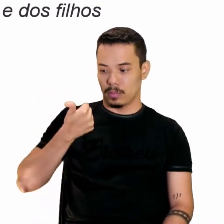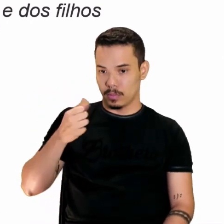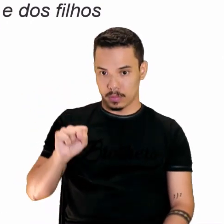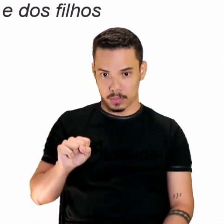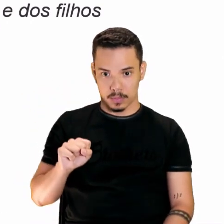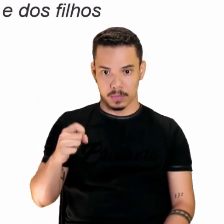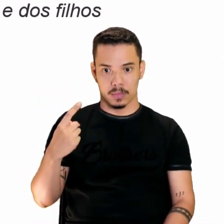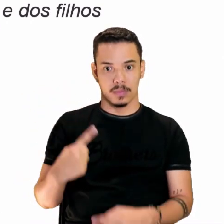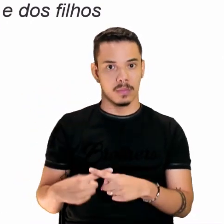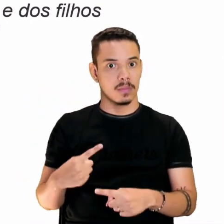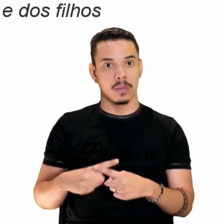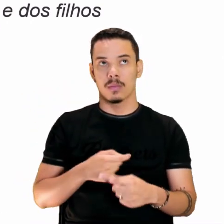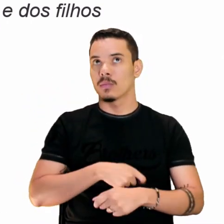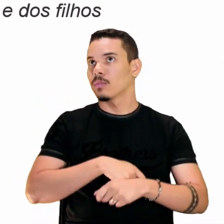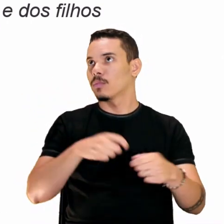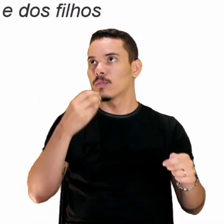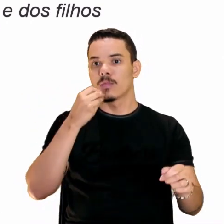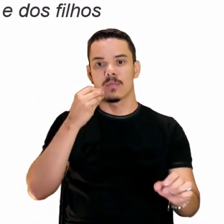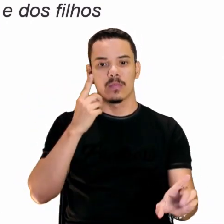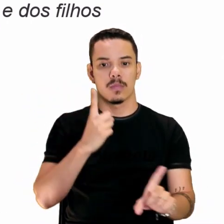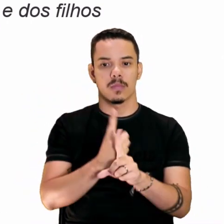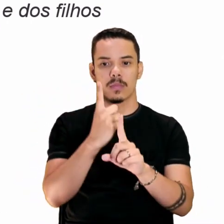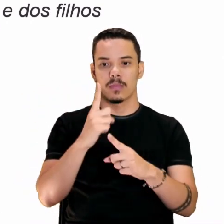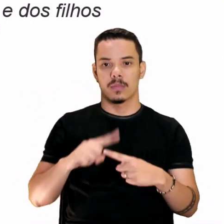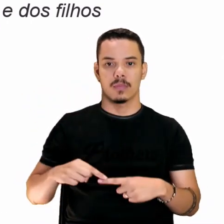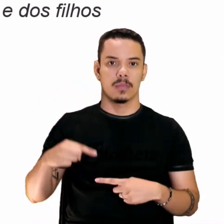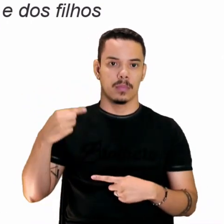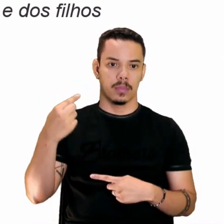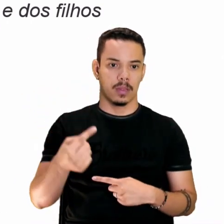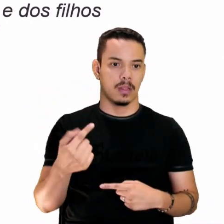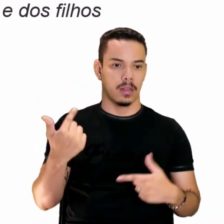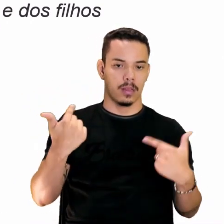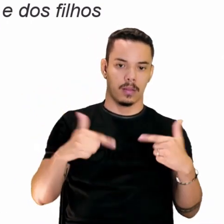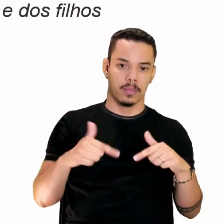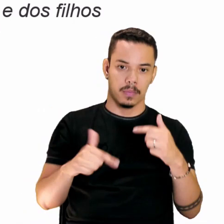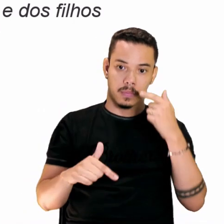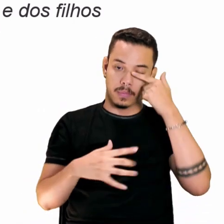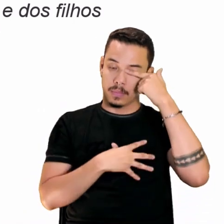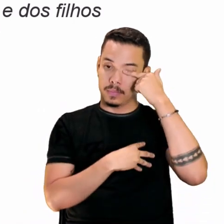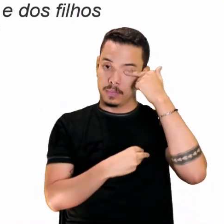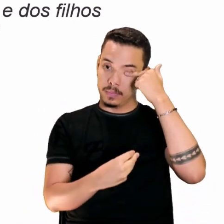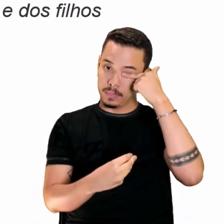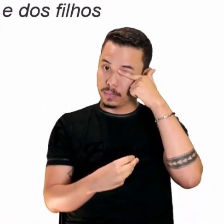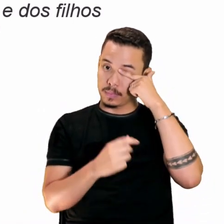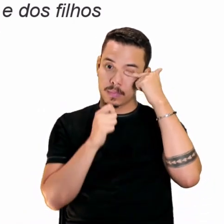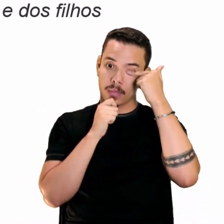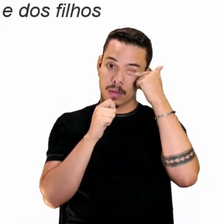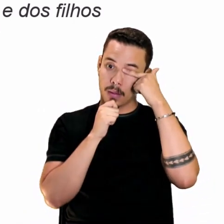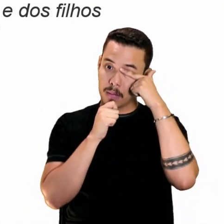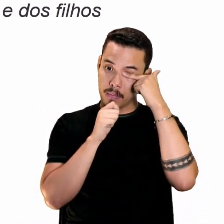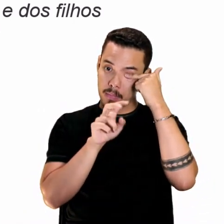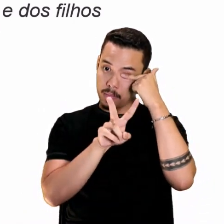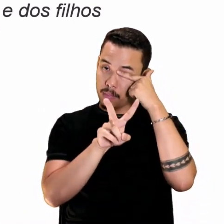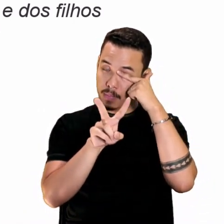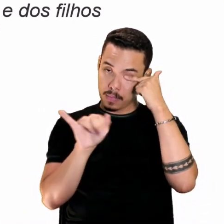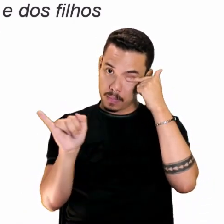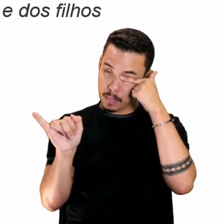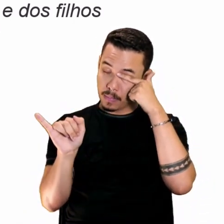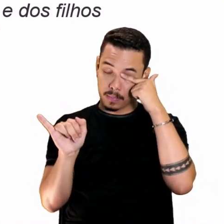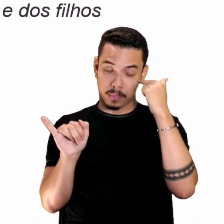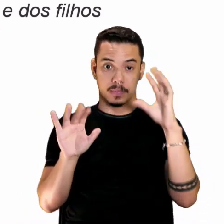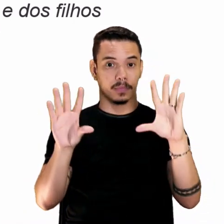poderia prever. Depois do lar, do trabalho e dos filhos. Ainda vai para a night